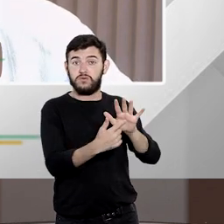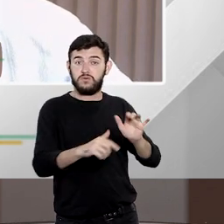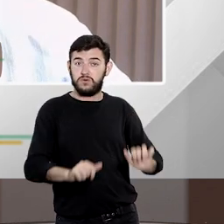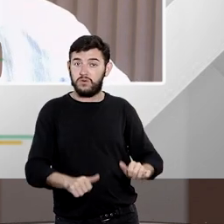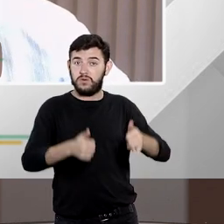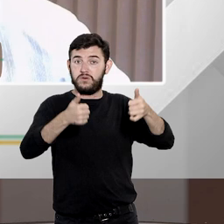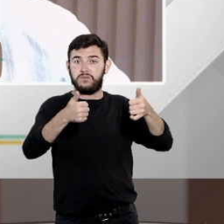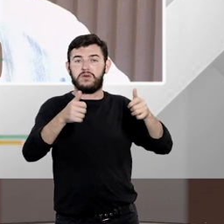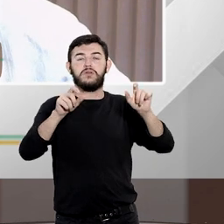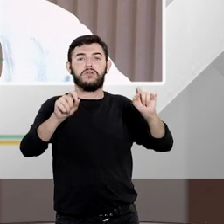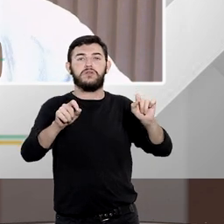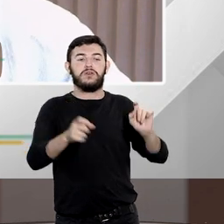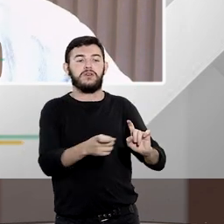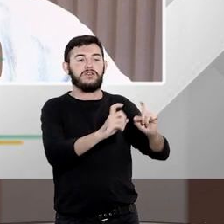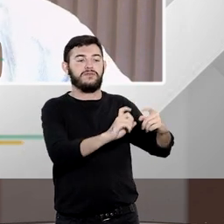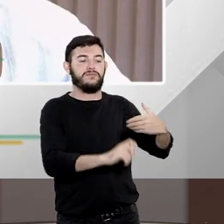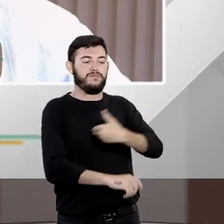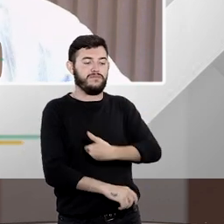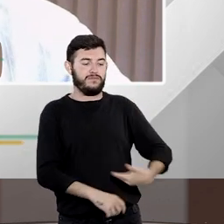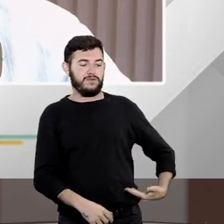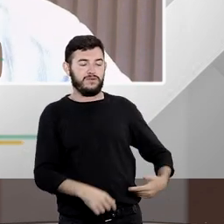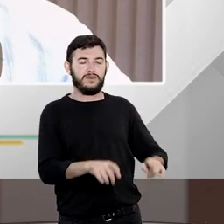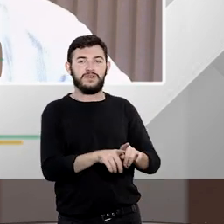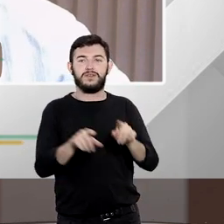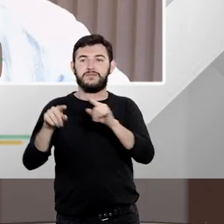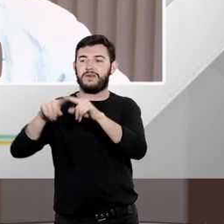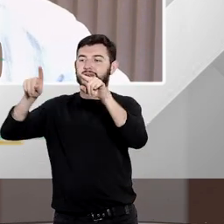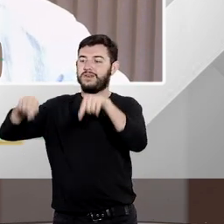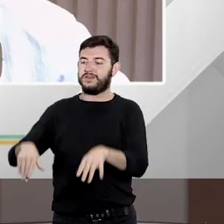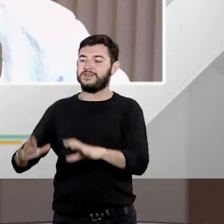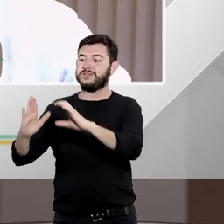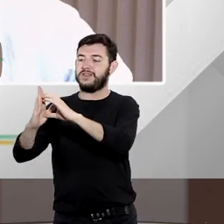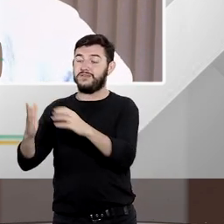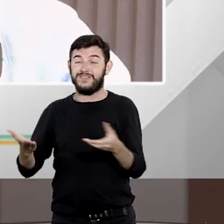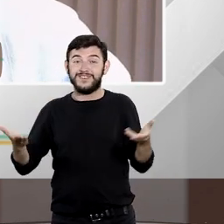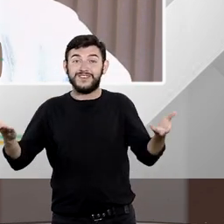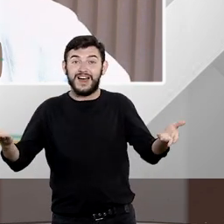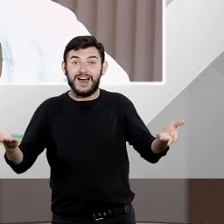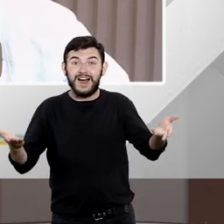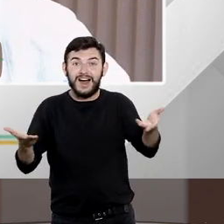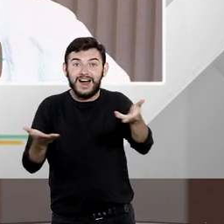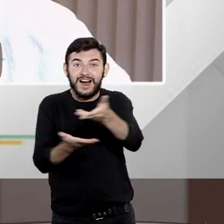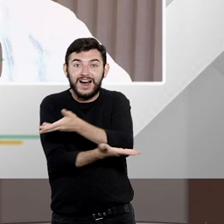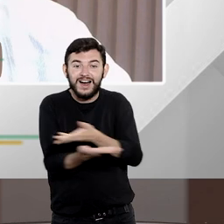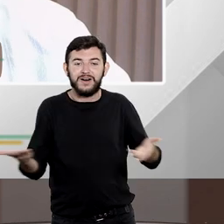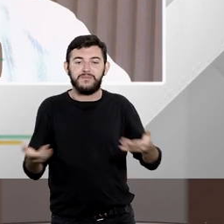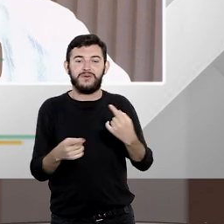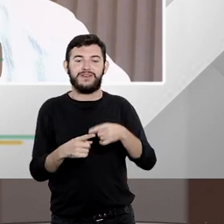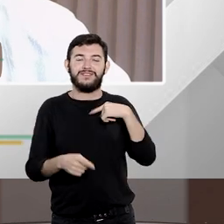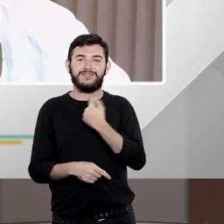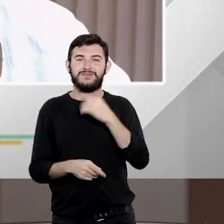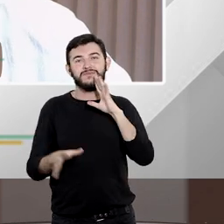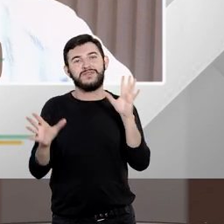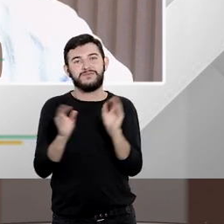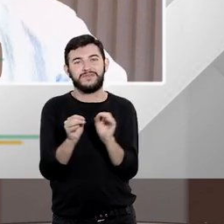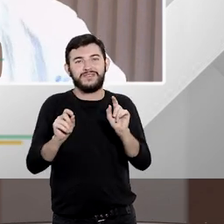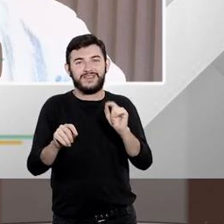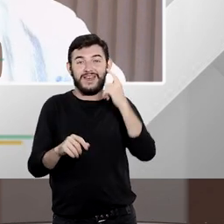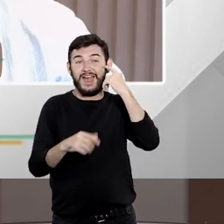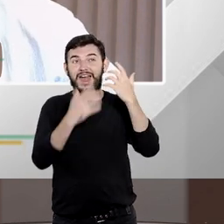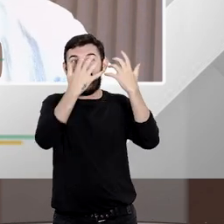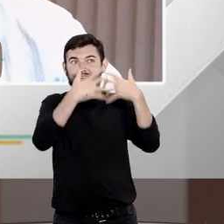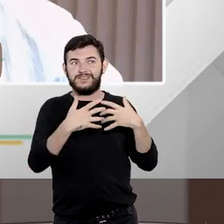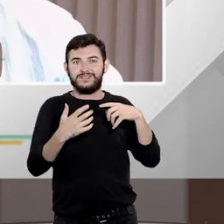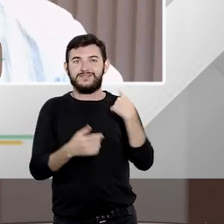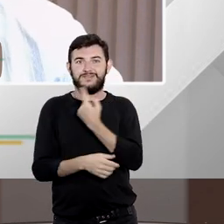relação entre a administração pública e servidores porque pelo menos algum parâmetro racional nós passamos a ter então